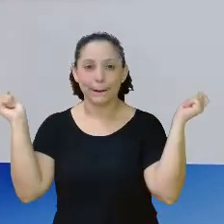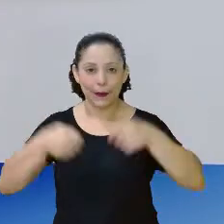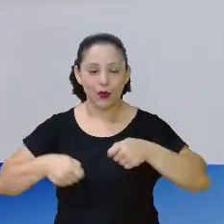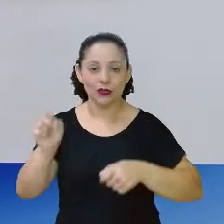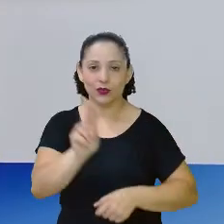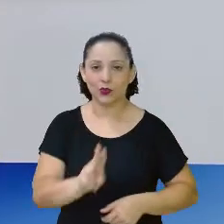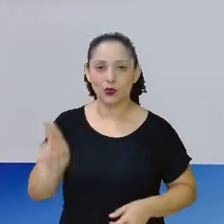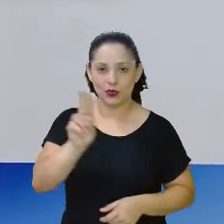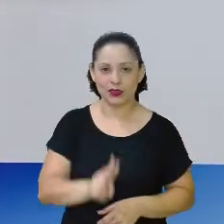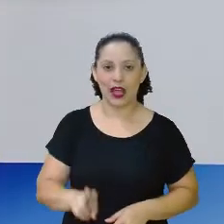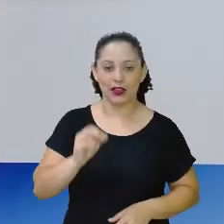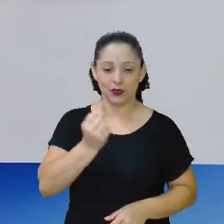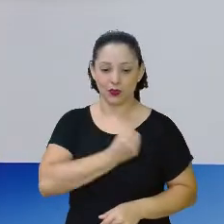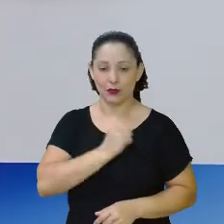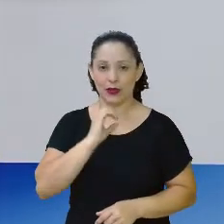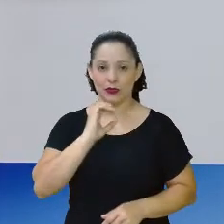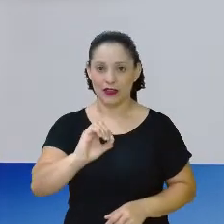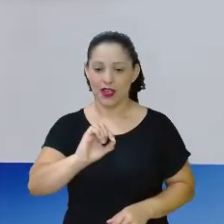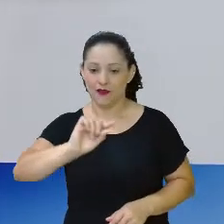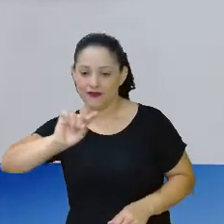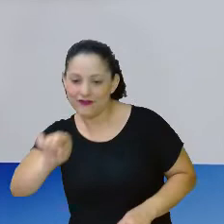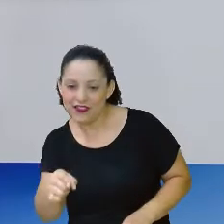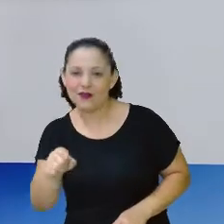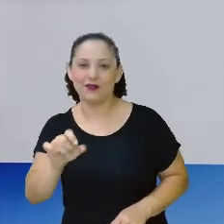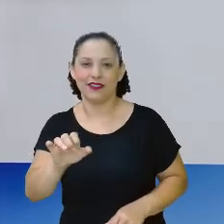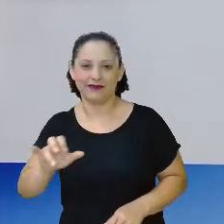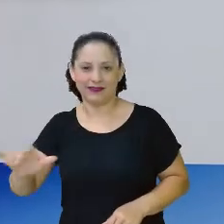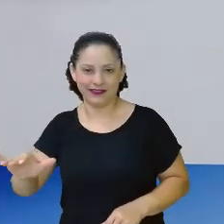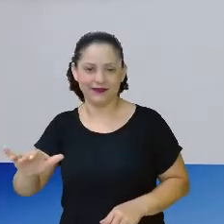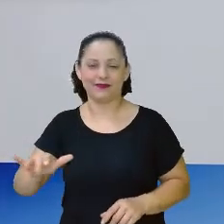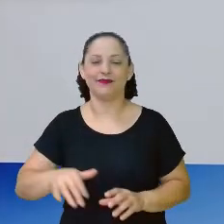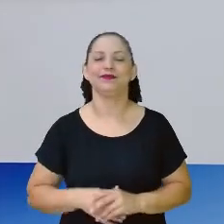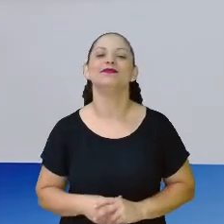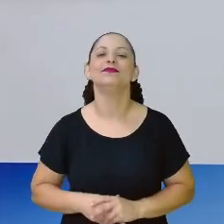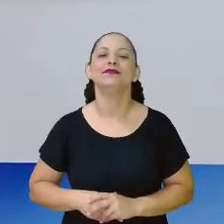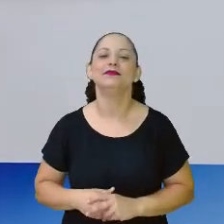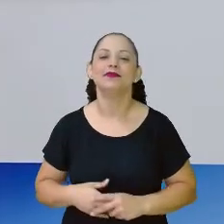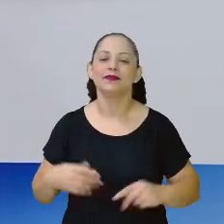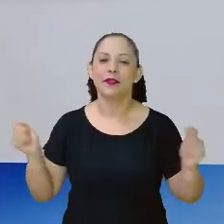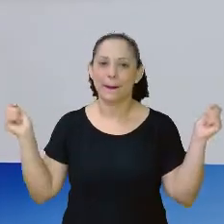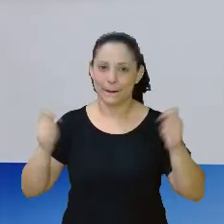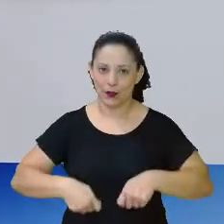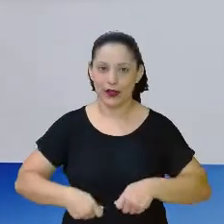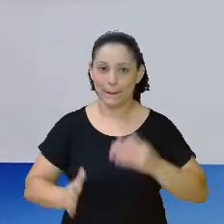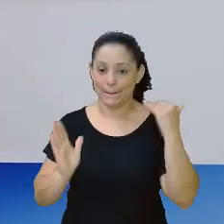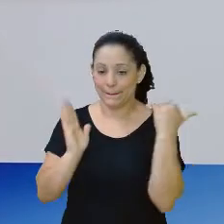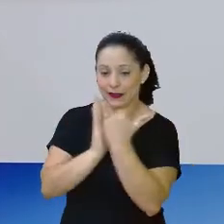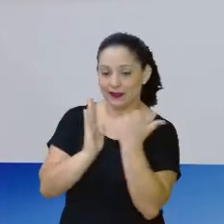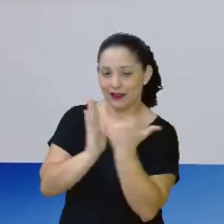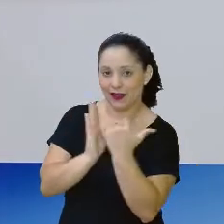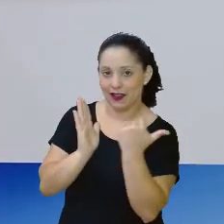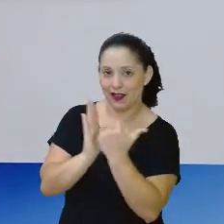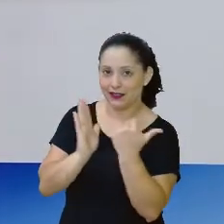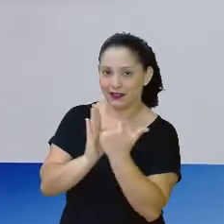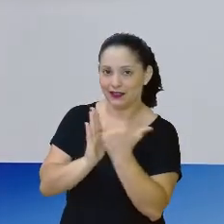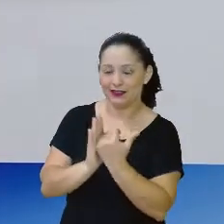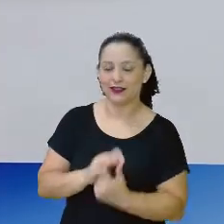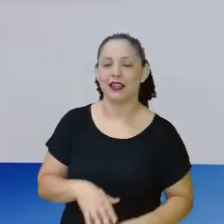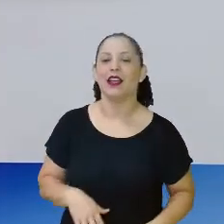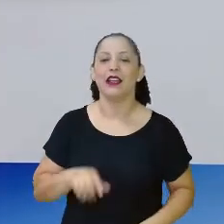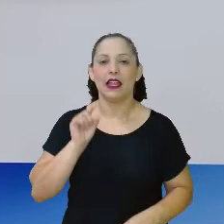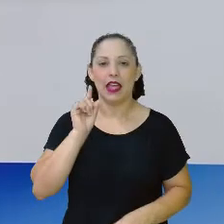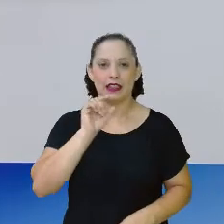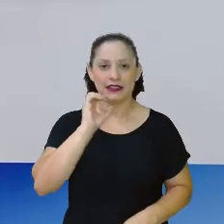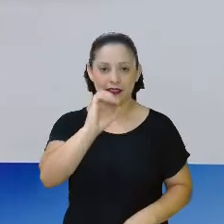Em fração seria o meio, em número decimal, o meio é cinquenta centavos do real. Aí,